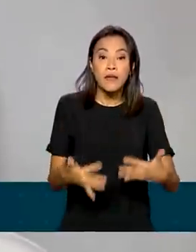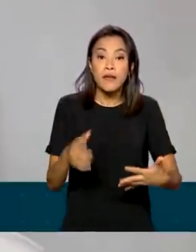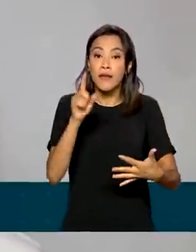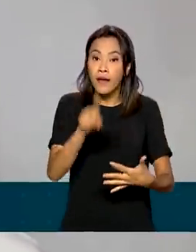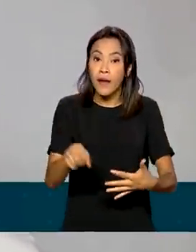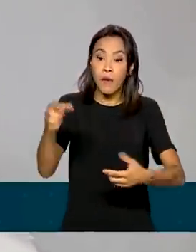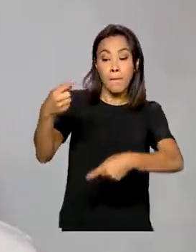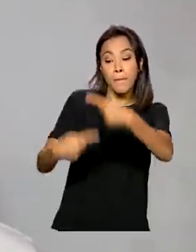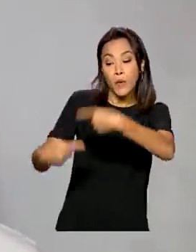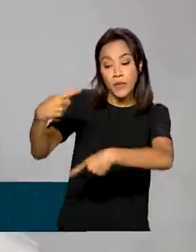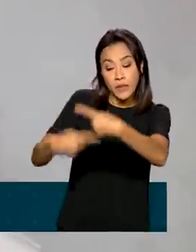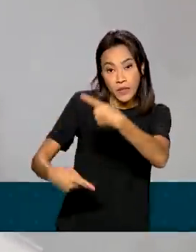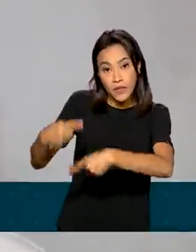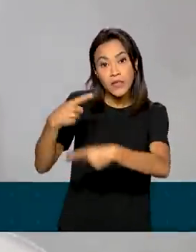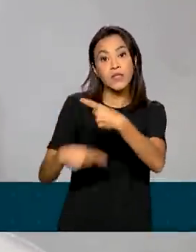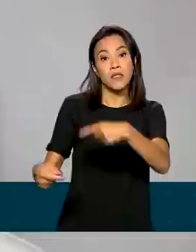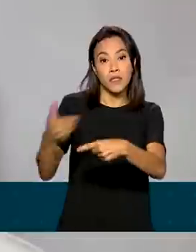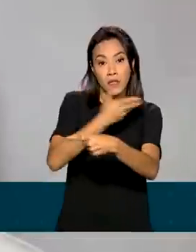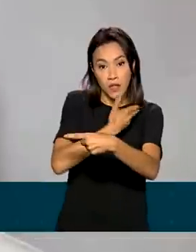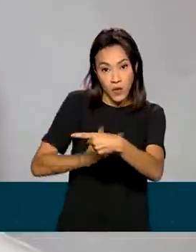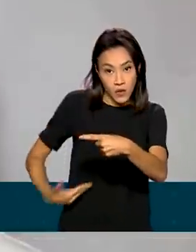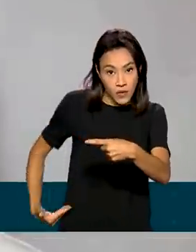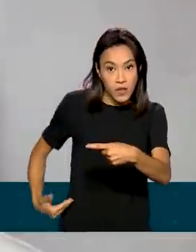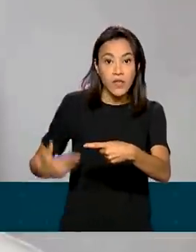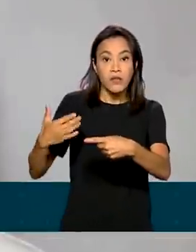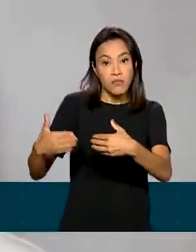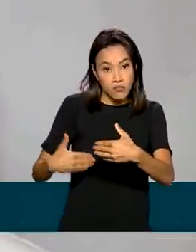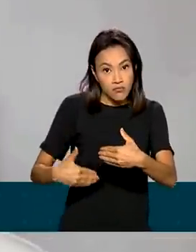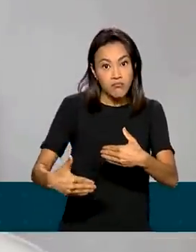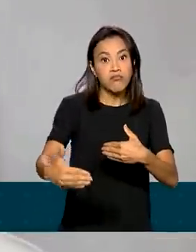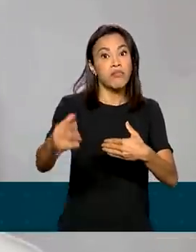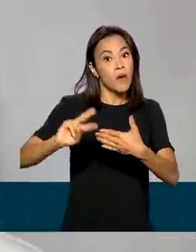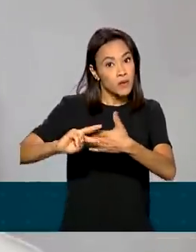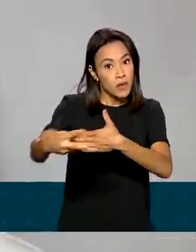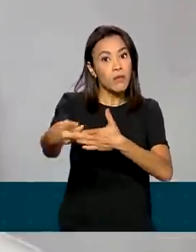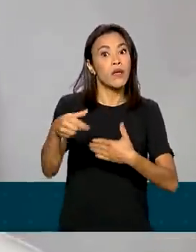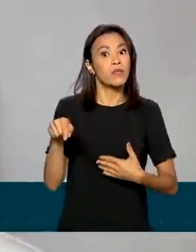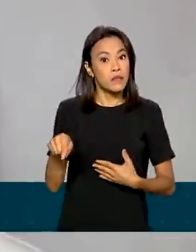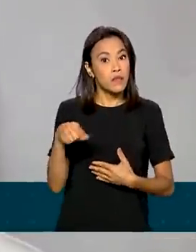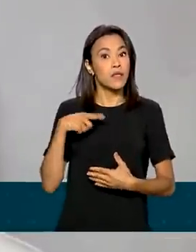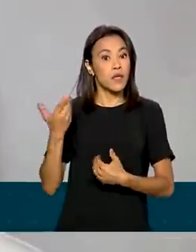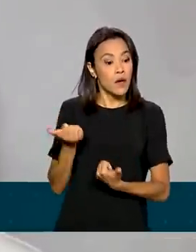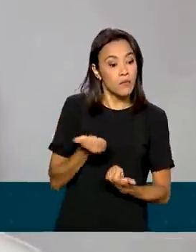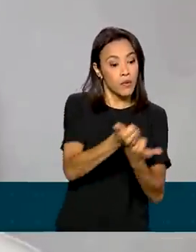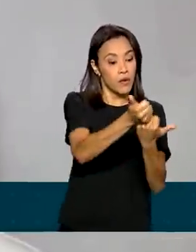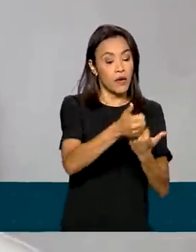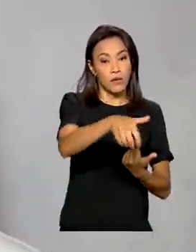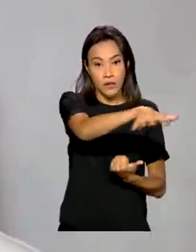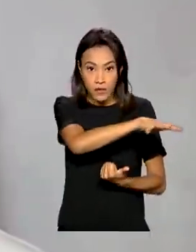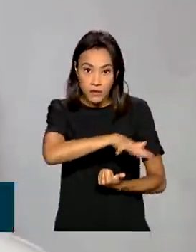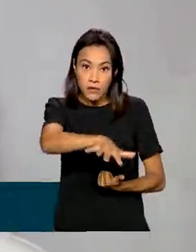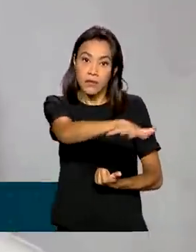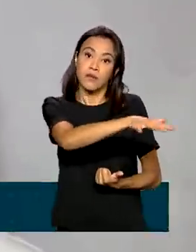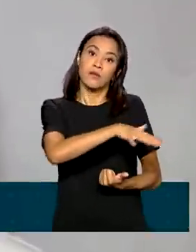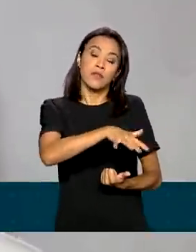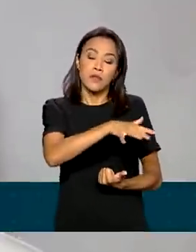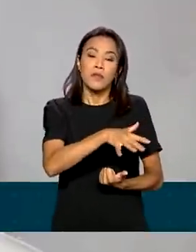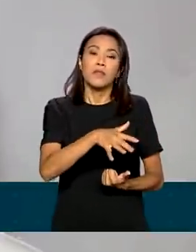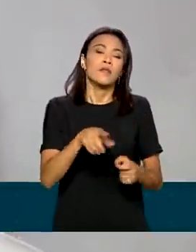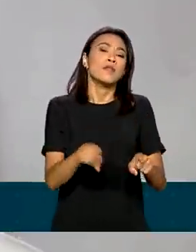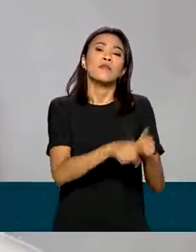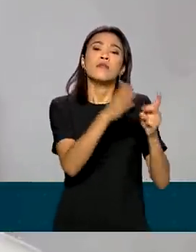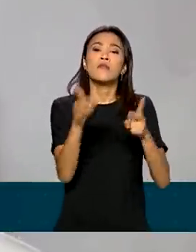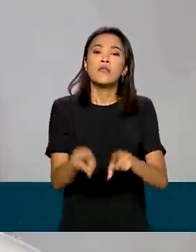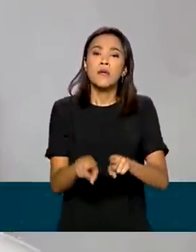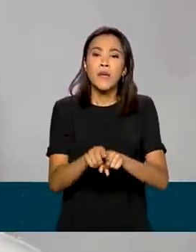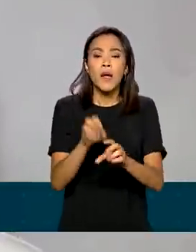concessões, de permissões que o governo vem fazendo e que está empuxado um pouco de investimento também estrangeiro. A poupança também,